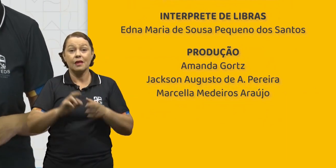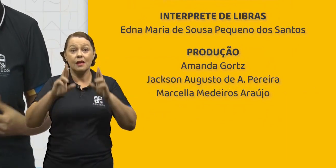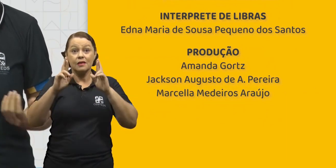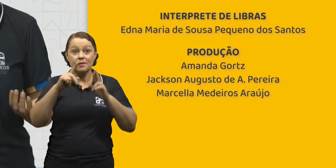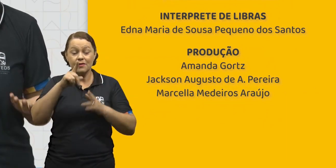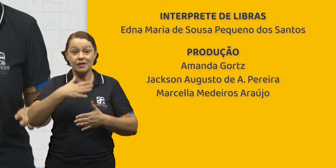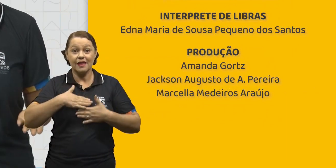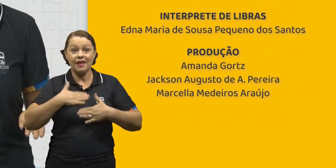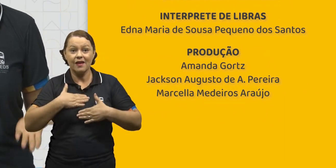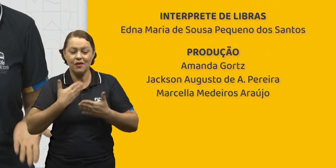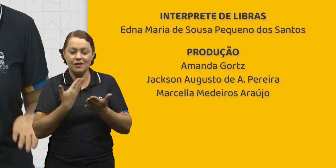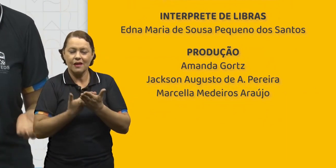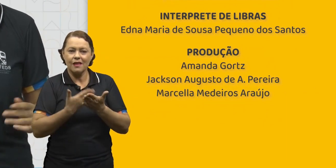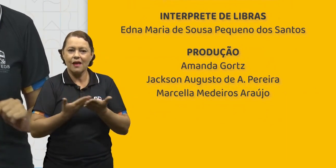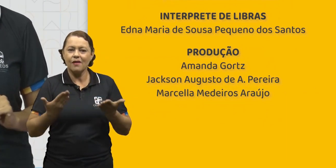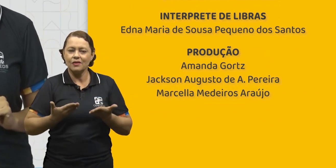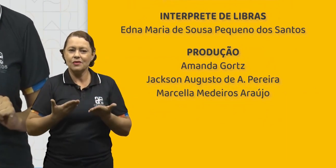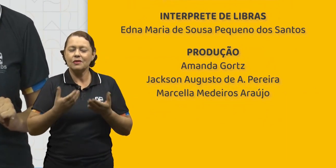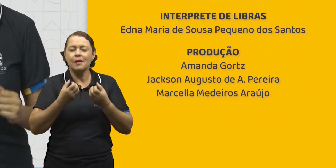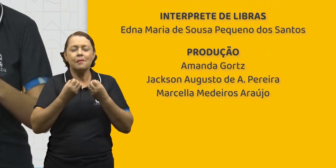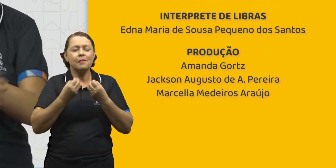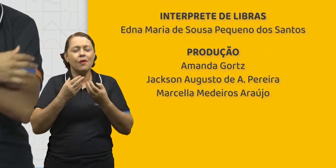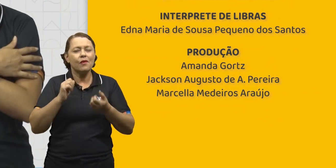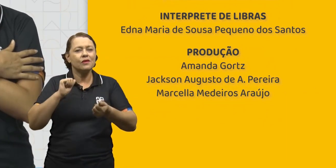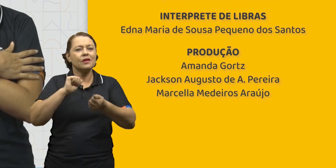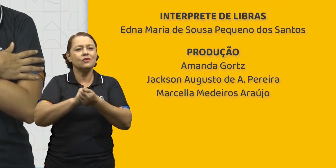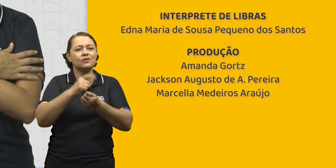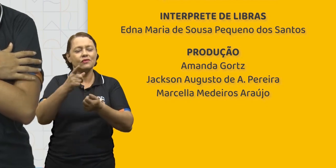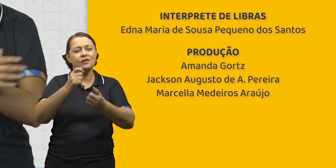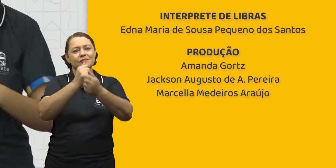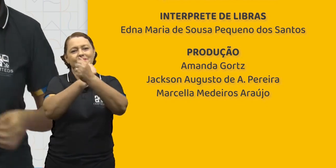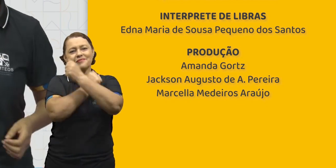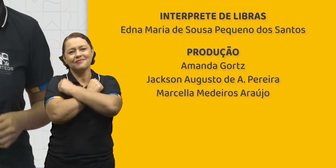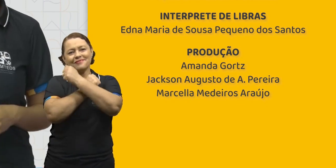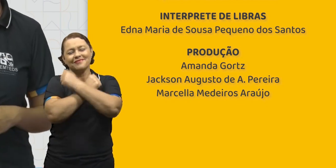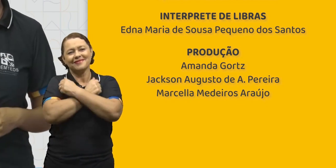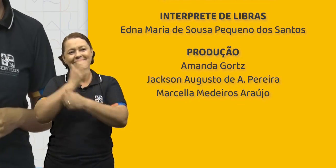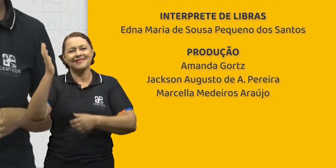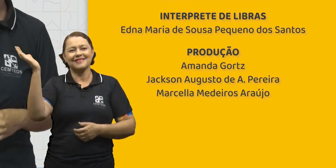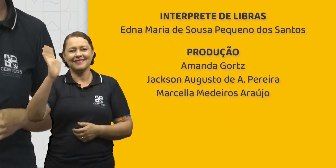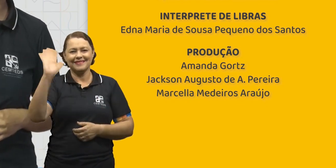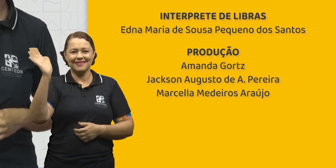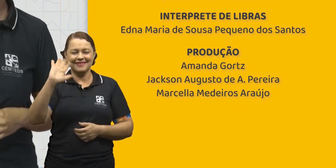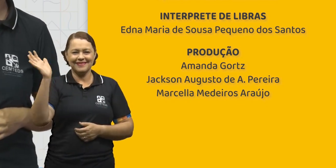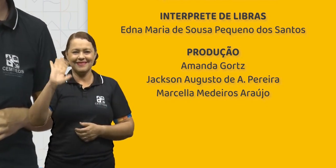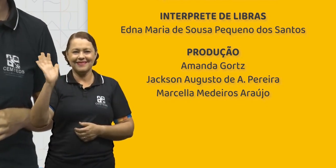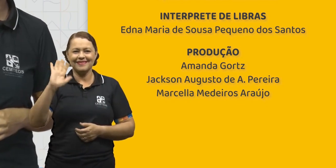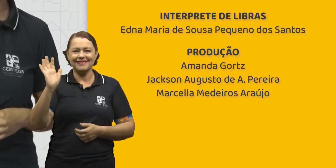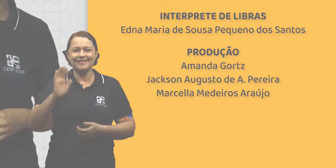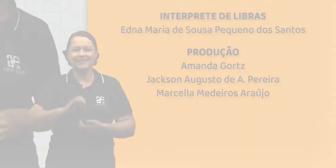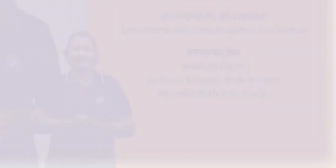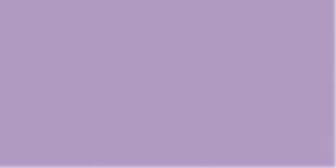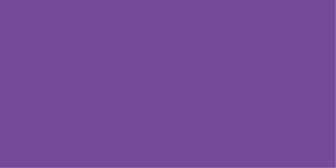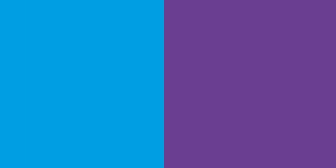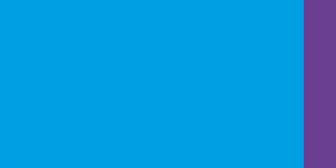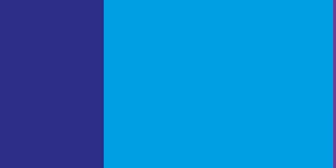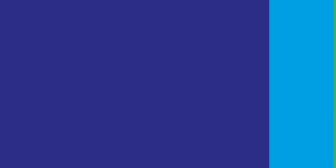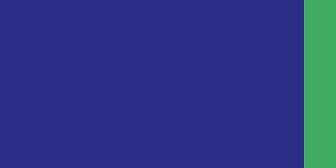a aula de hoje, porque é sempre bom ter você por aqui. Um grande abraço e até a próxima aula, querido aluno!